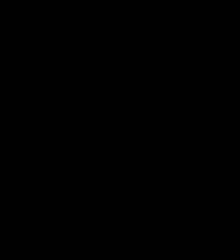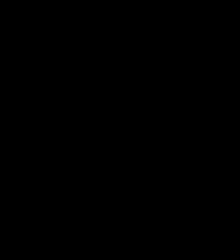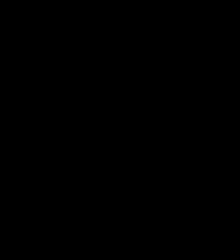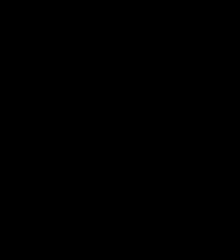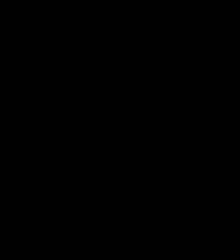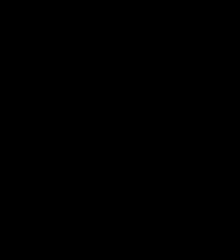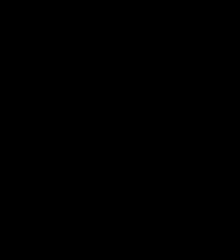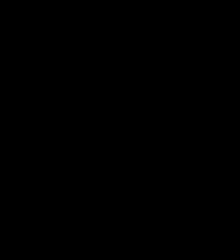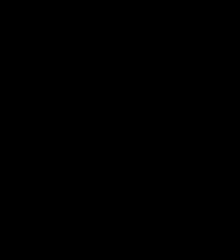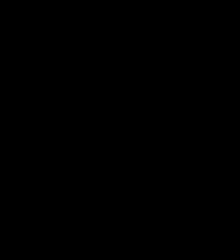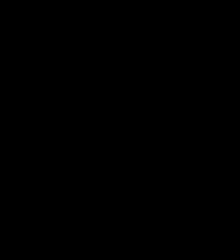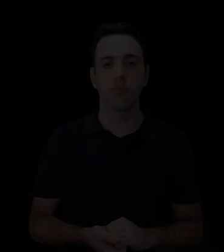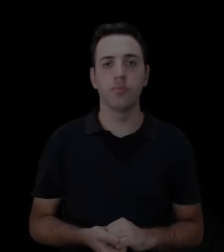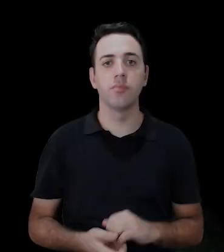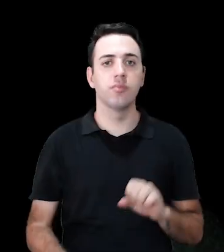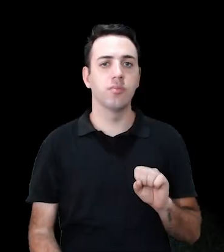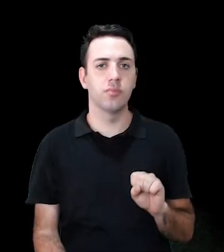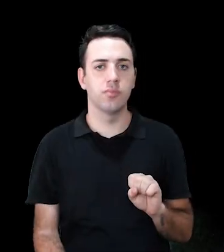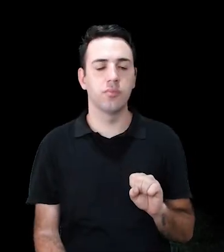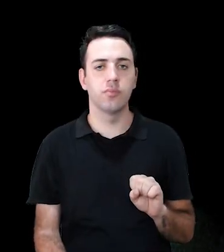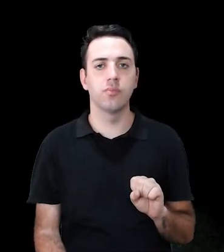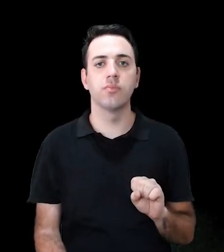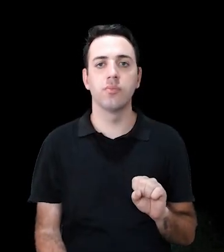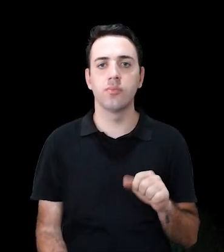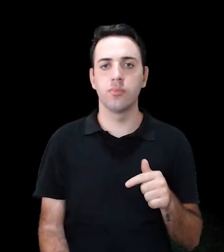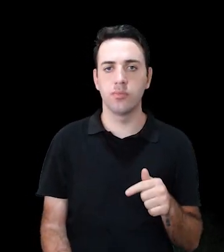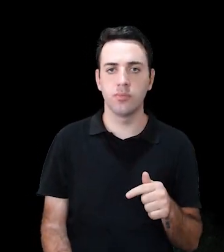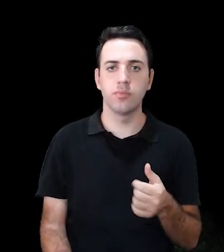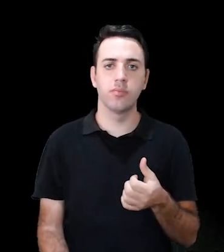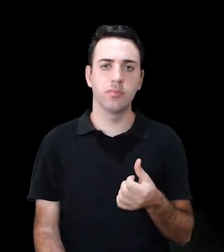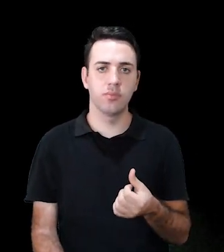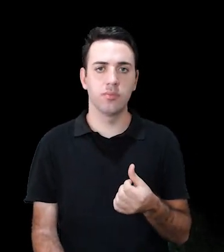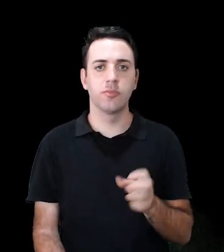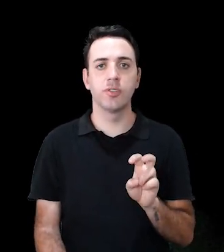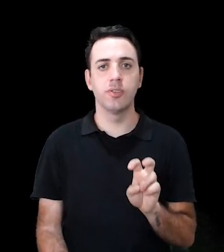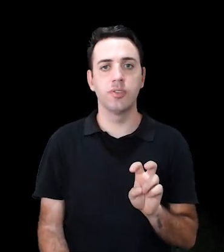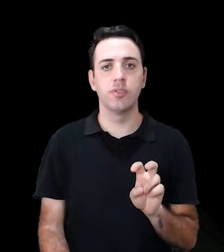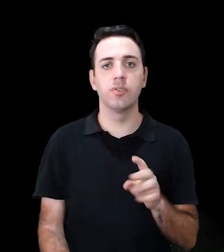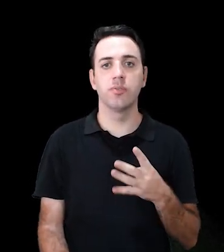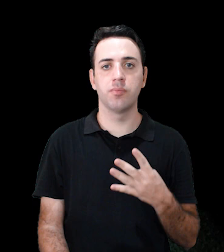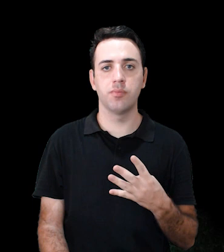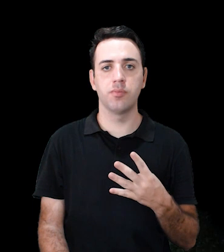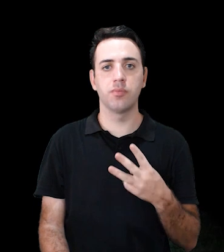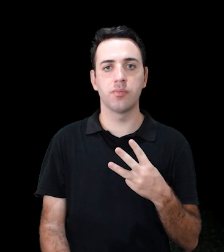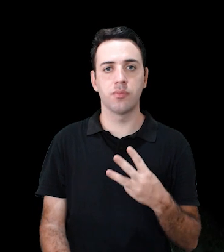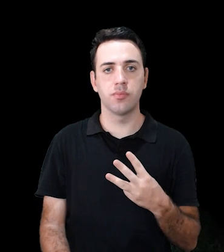7, 6, 5, 3,